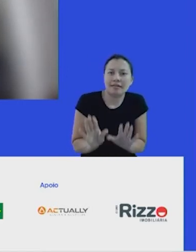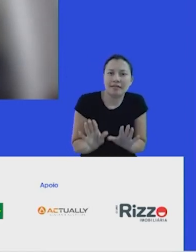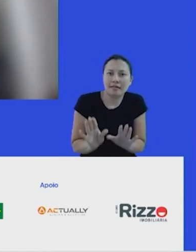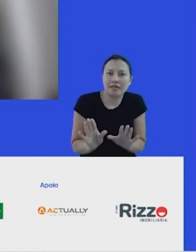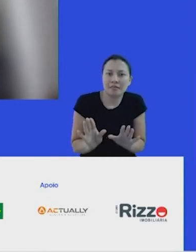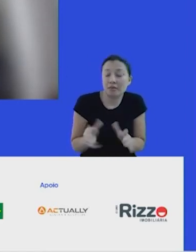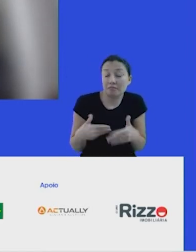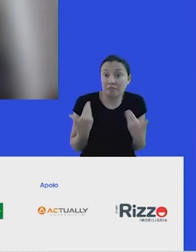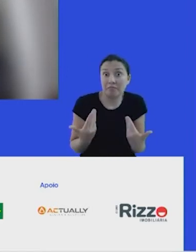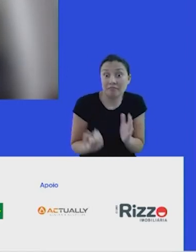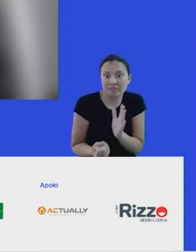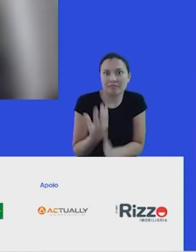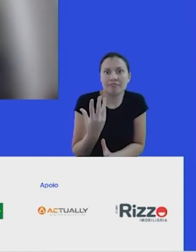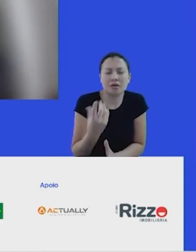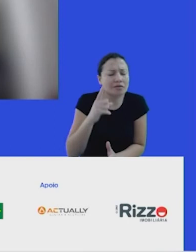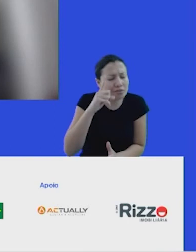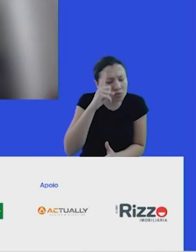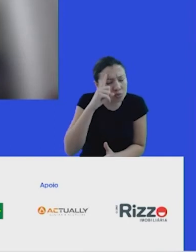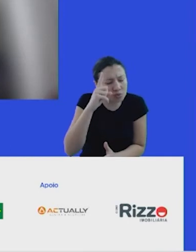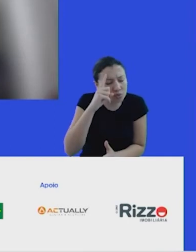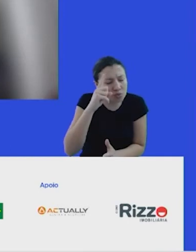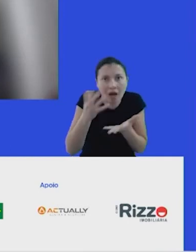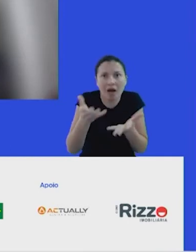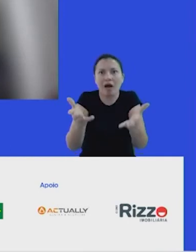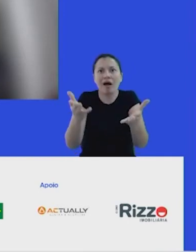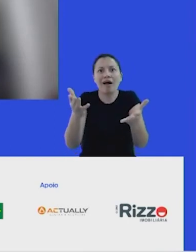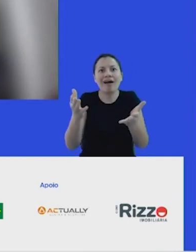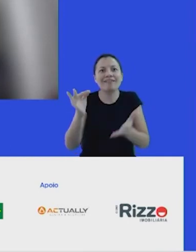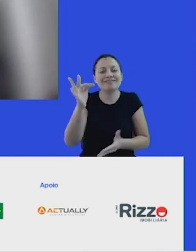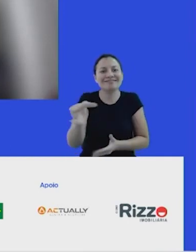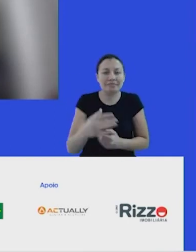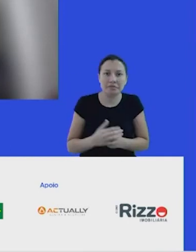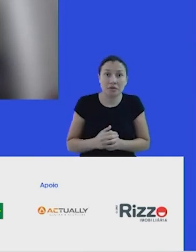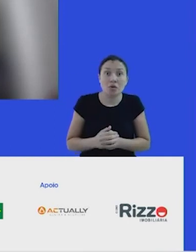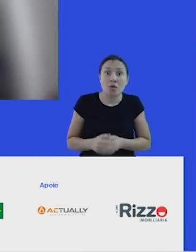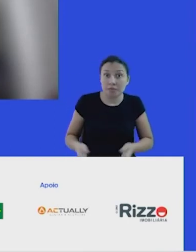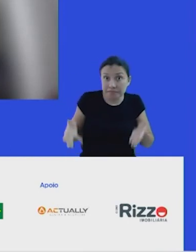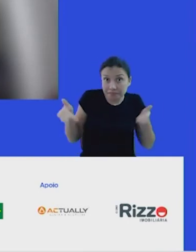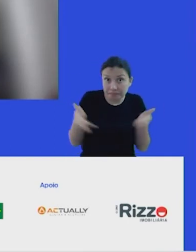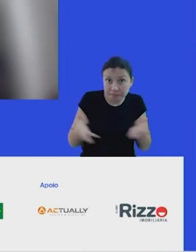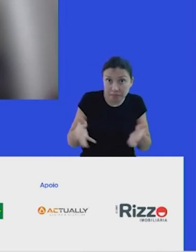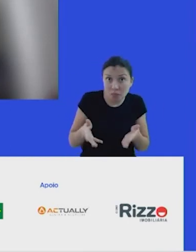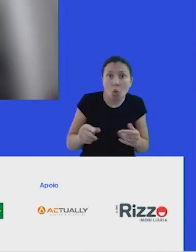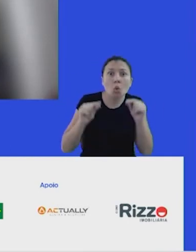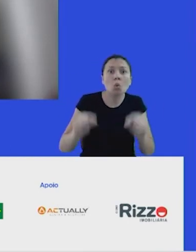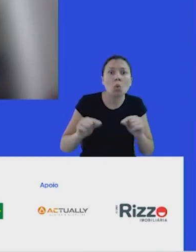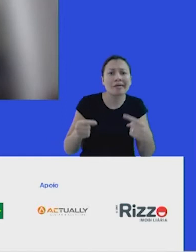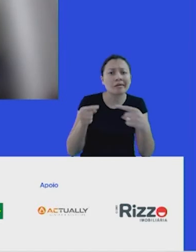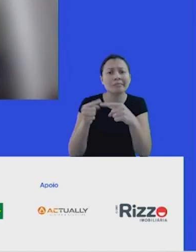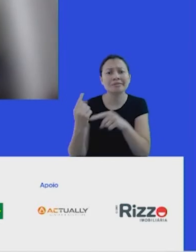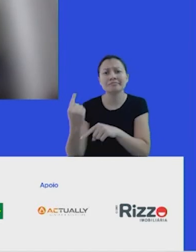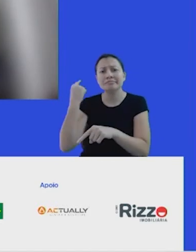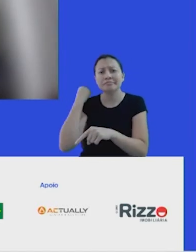Se cocria todos os dias e de repente está lá. Então, o que nós temos hoje é certamente consequência de decisões que foram